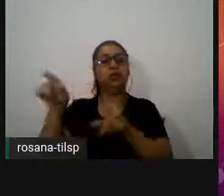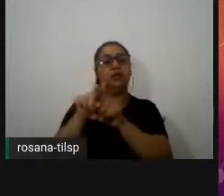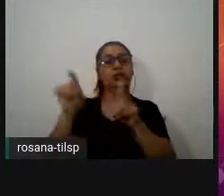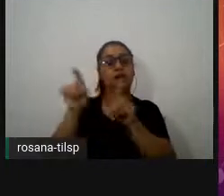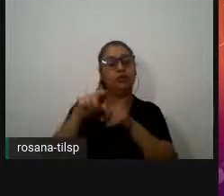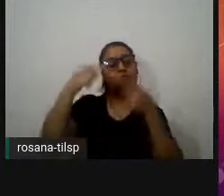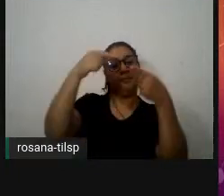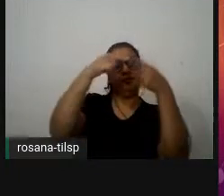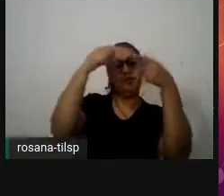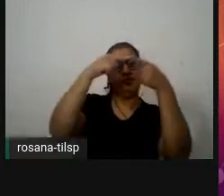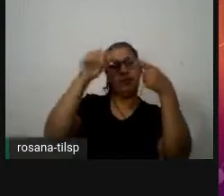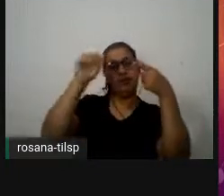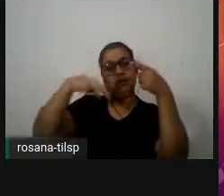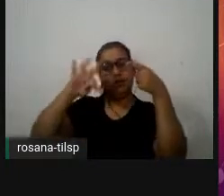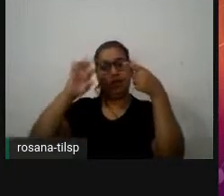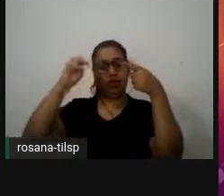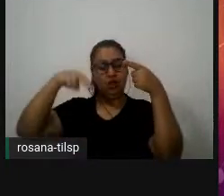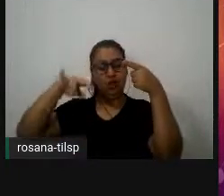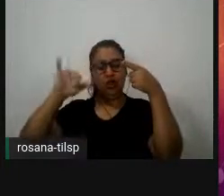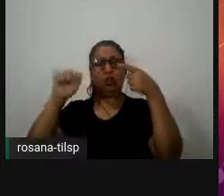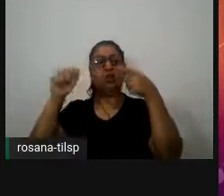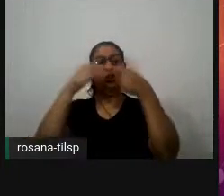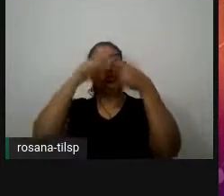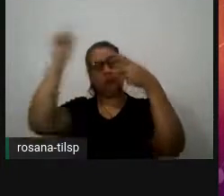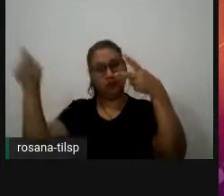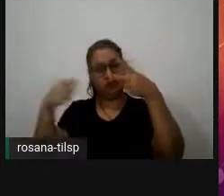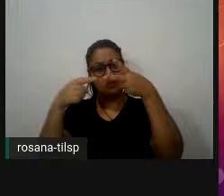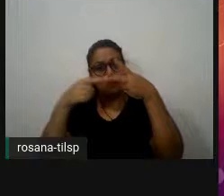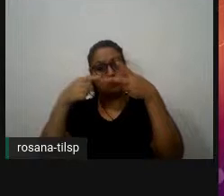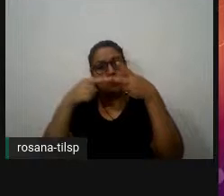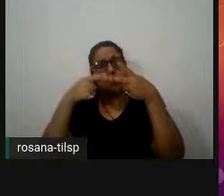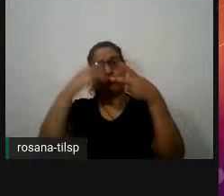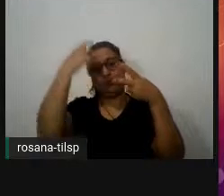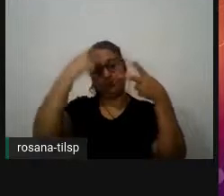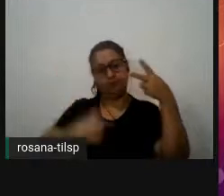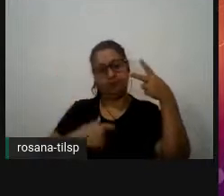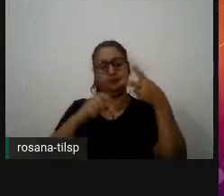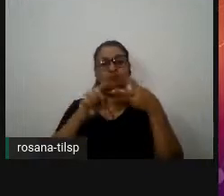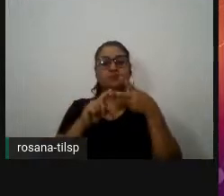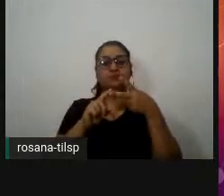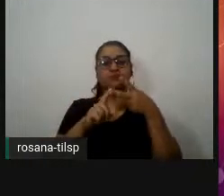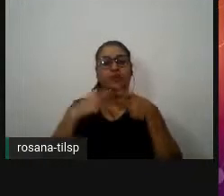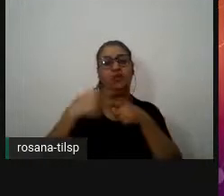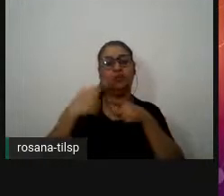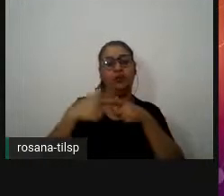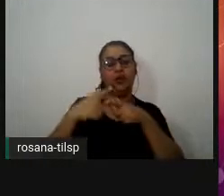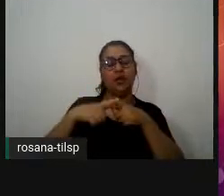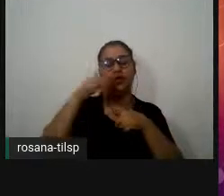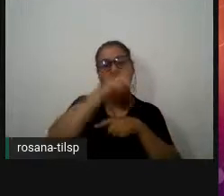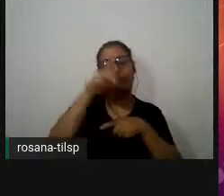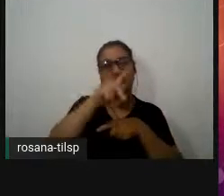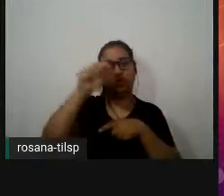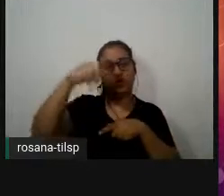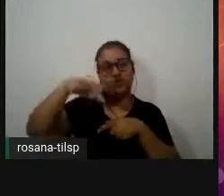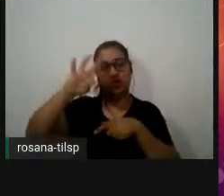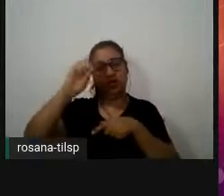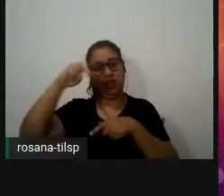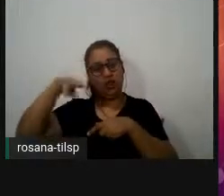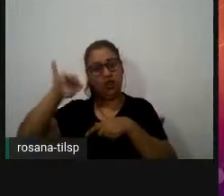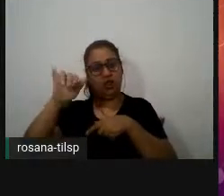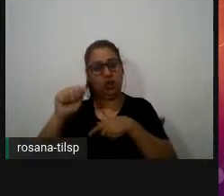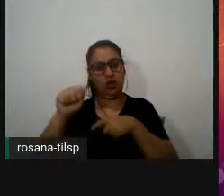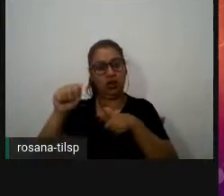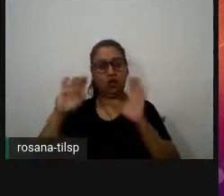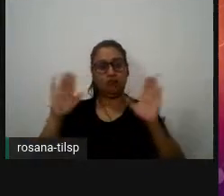primeiro e eu em segundo e acho que foi uma ordem perfeita isto porque a professora Antónia enquadrou de modo